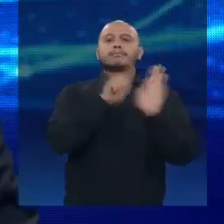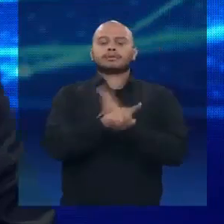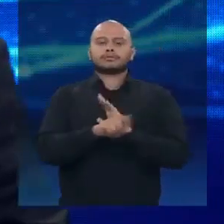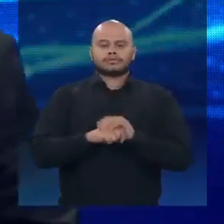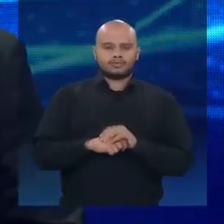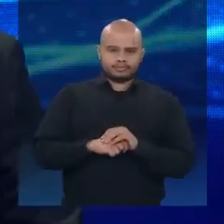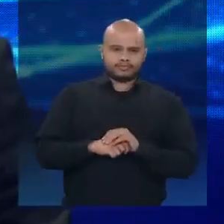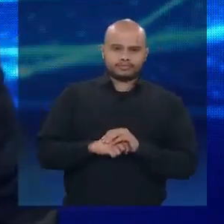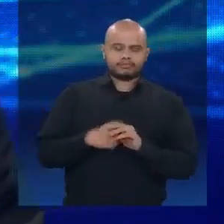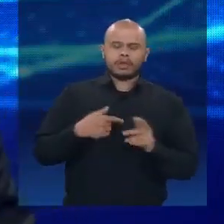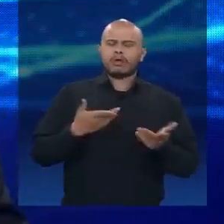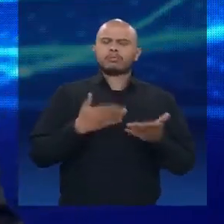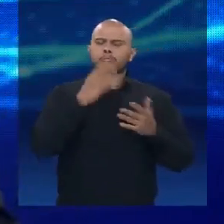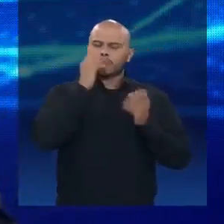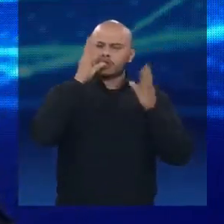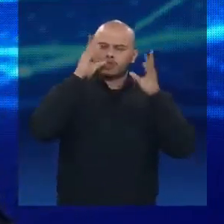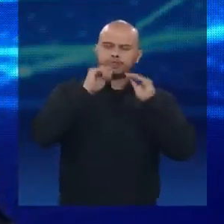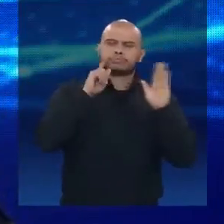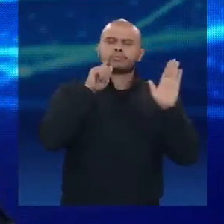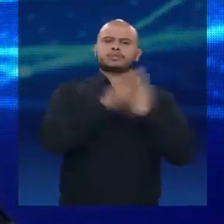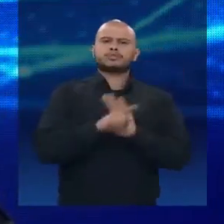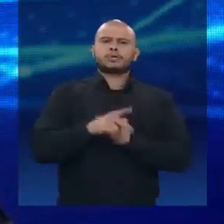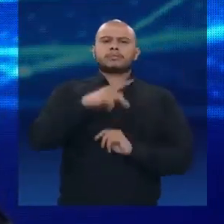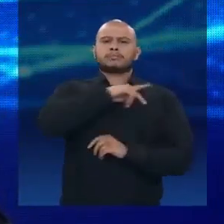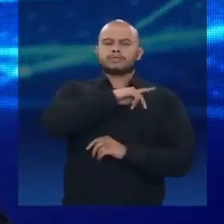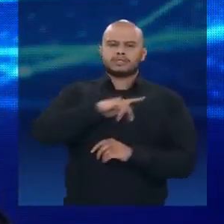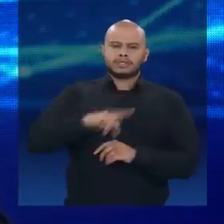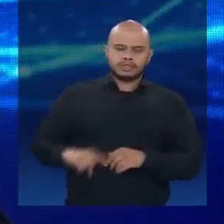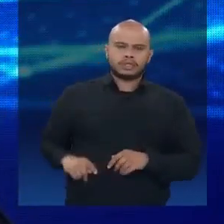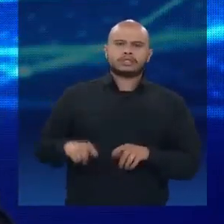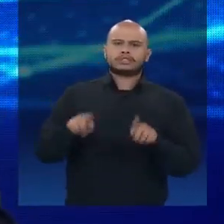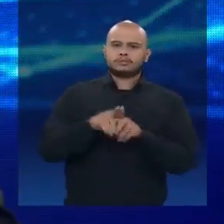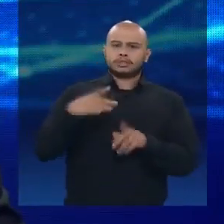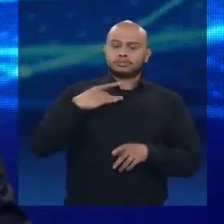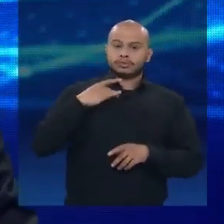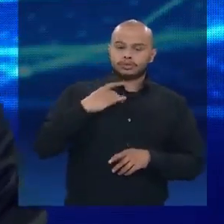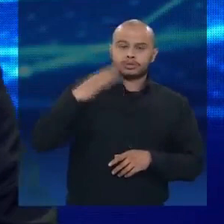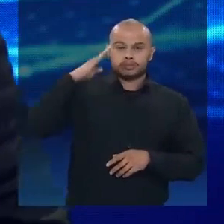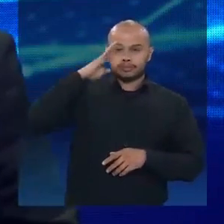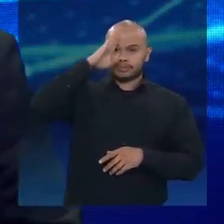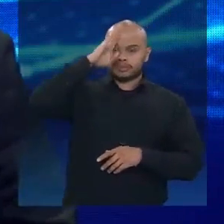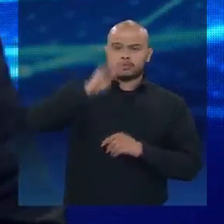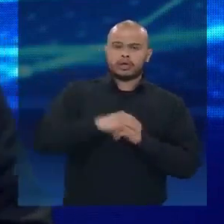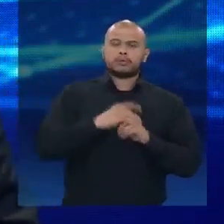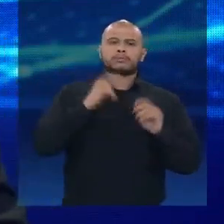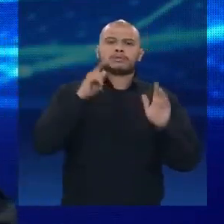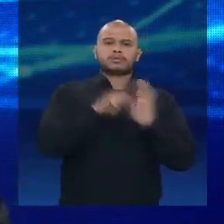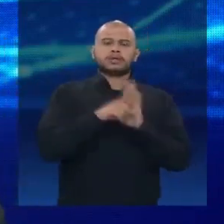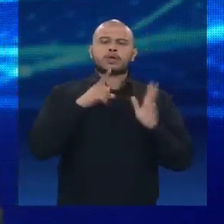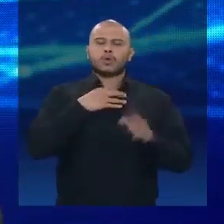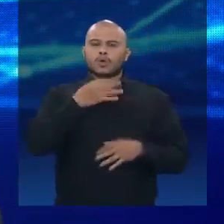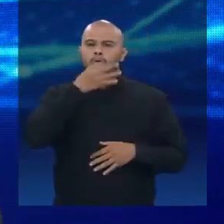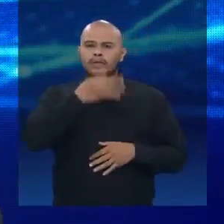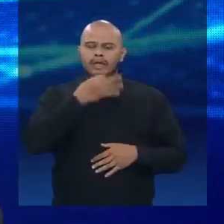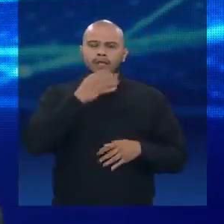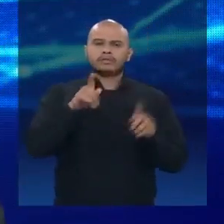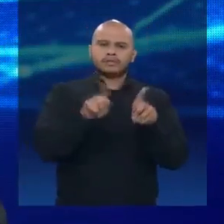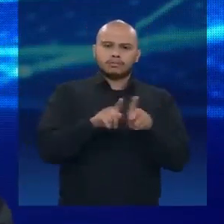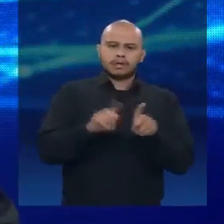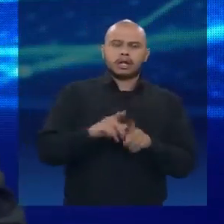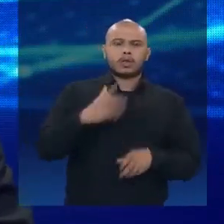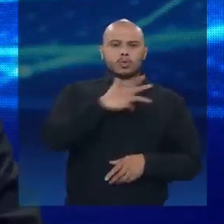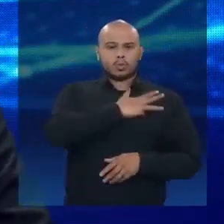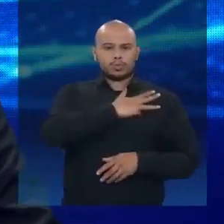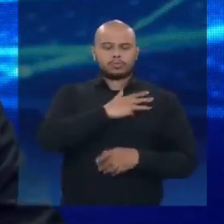Boa noite. Minha pergunta é para o presidente da República e candidato Jair Bolsonaro, com o comentário do ex-presidente da República e candidato